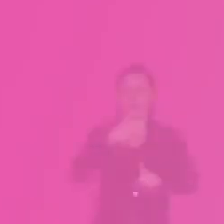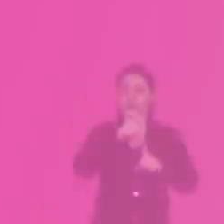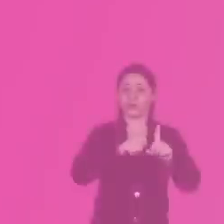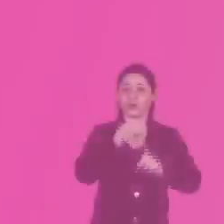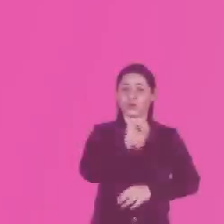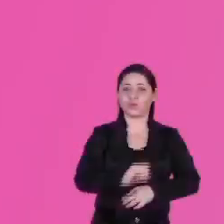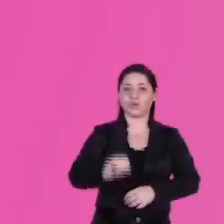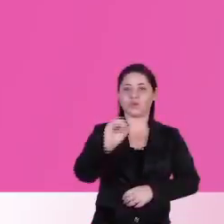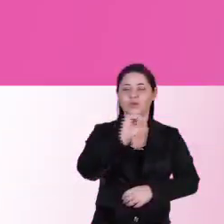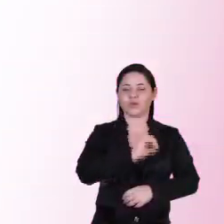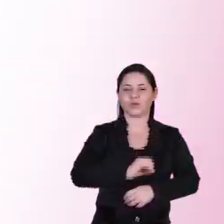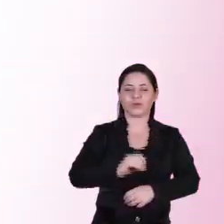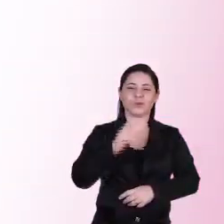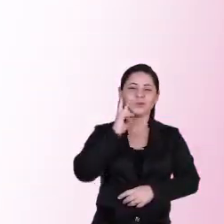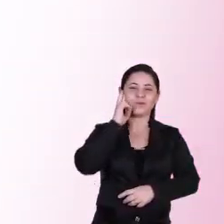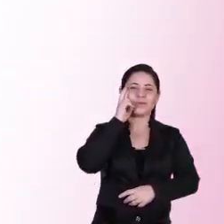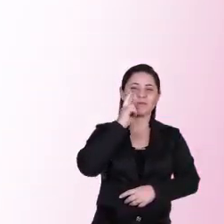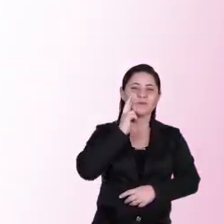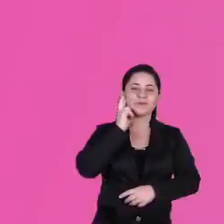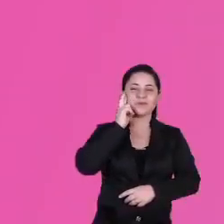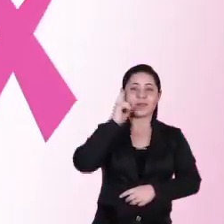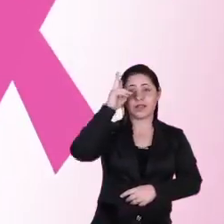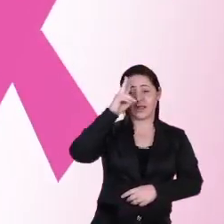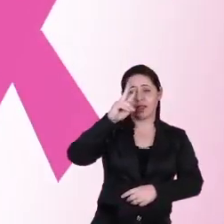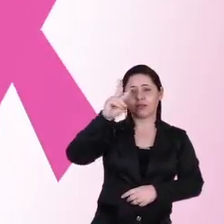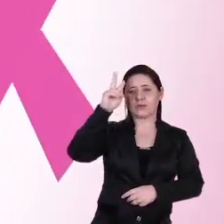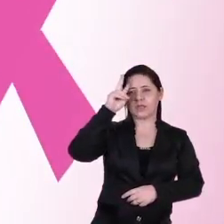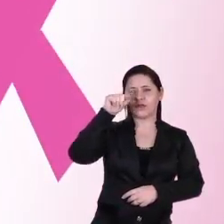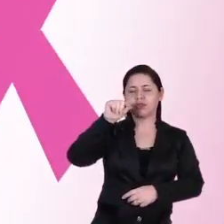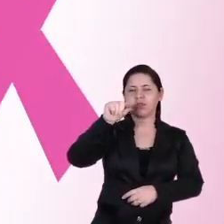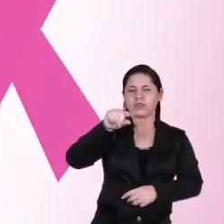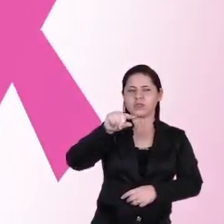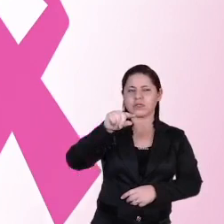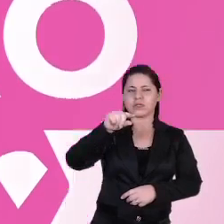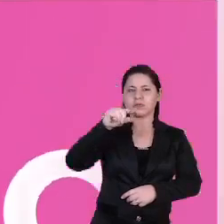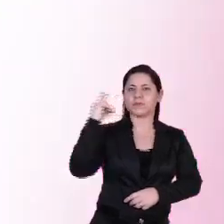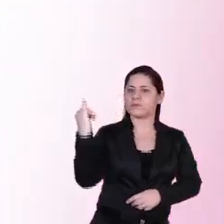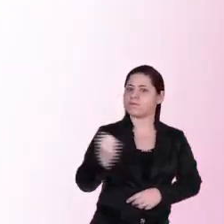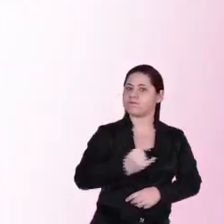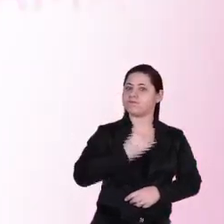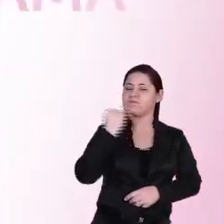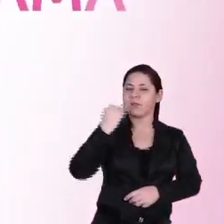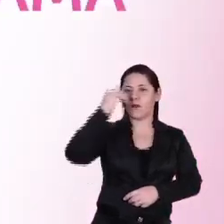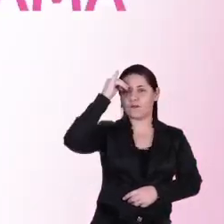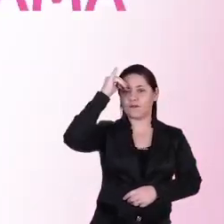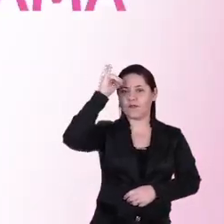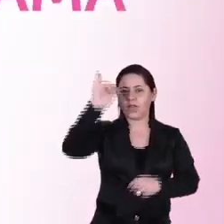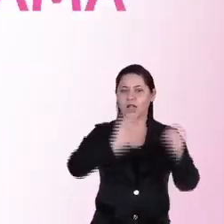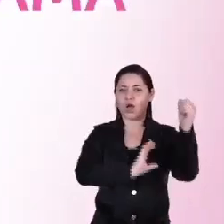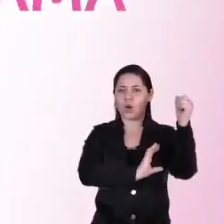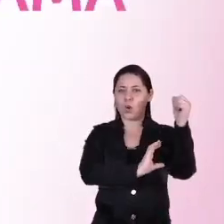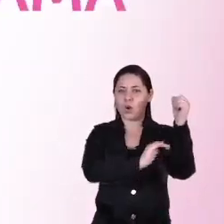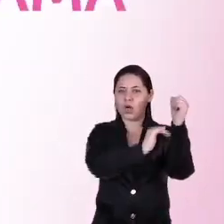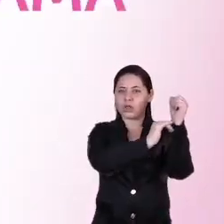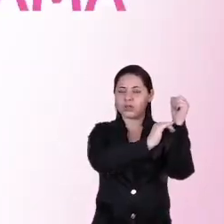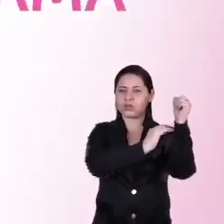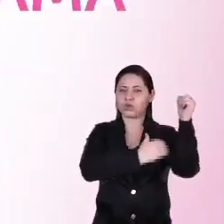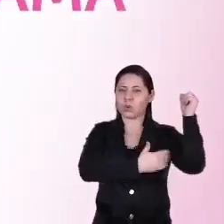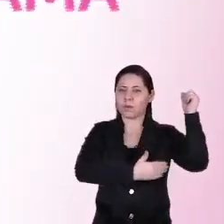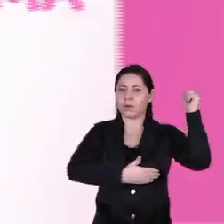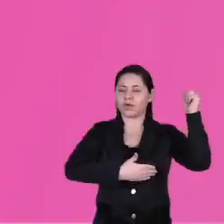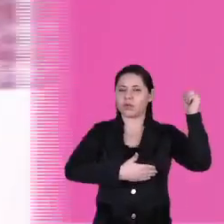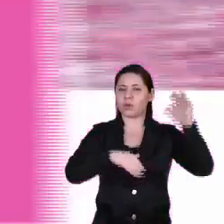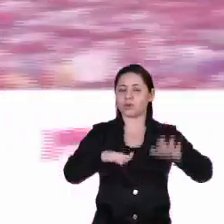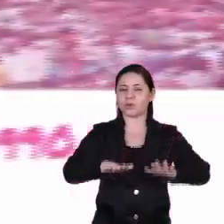o mês de outubro está rosa para lembrar de algo muito sério a prevenção ao câncer de